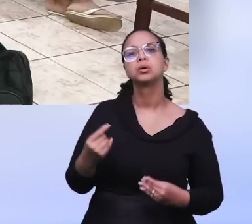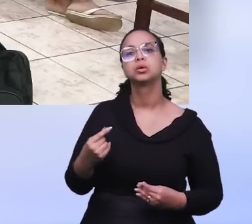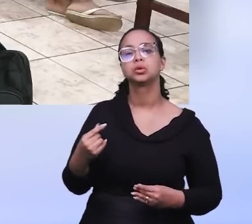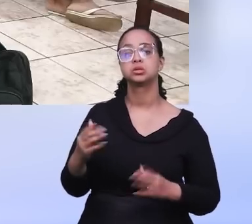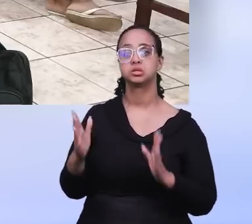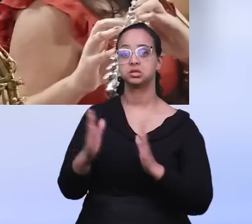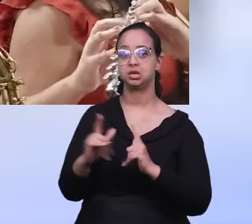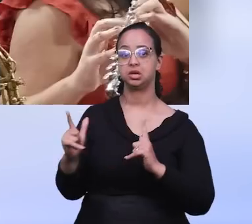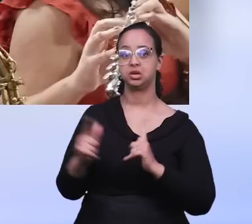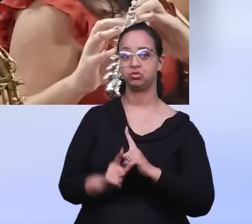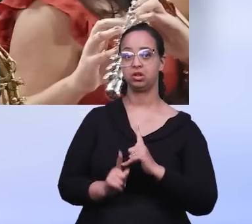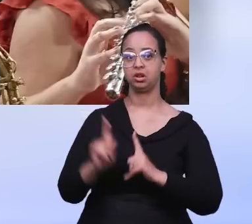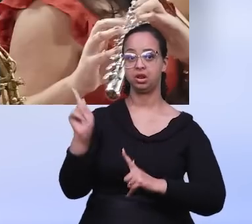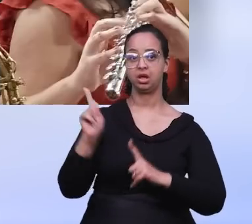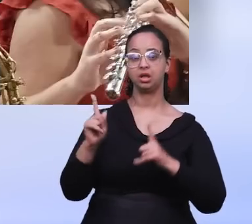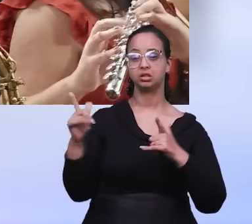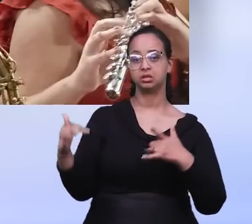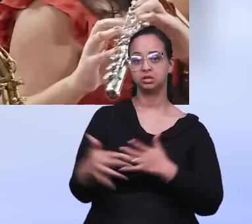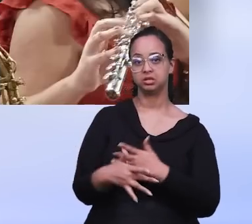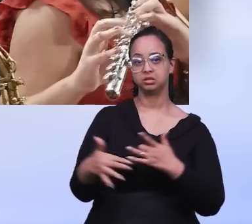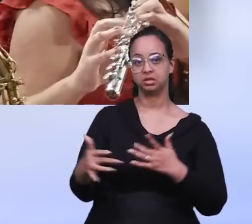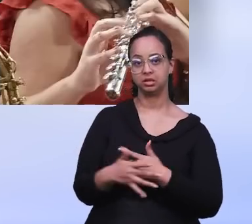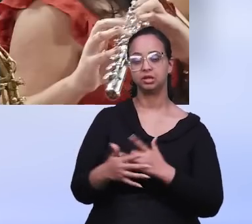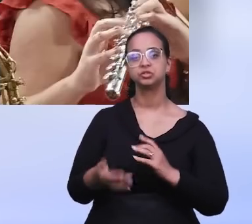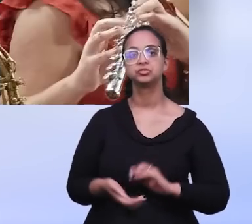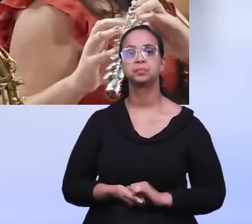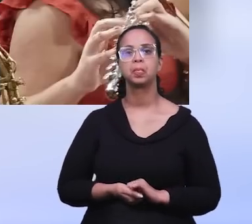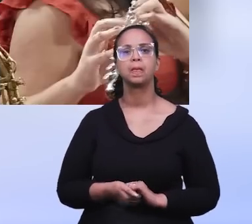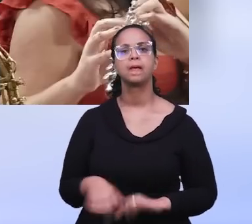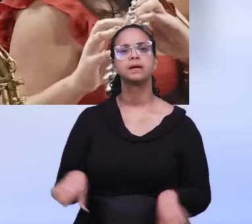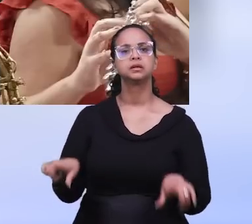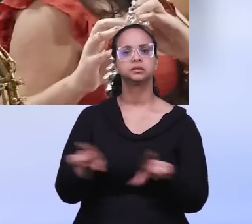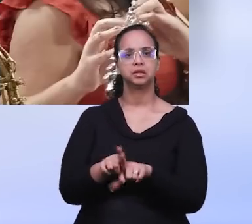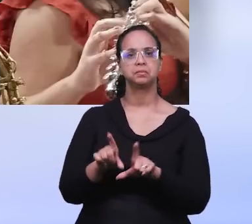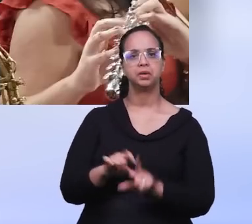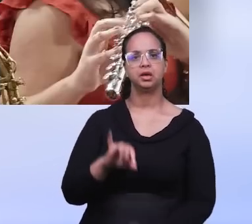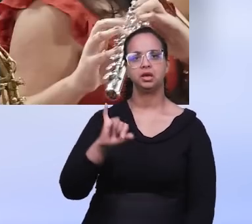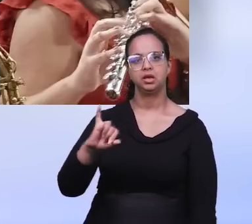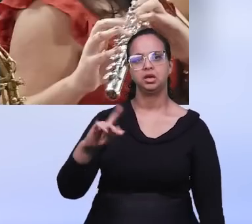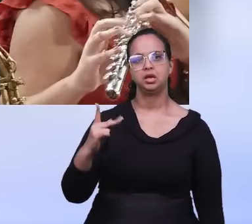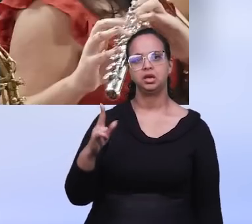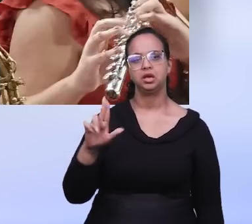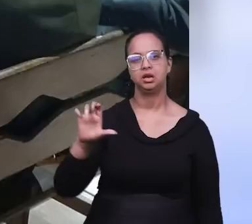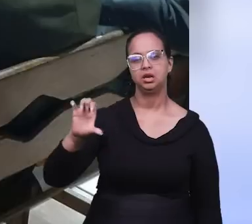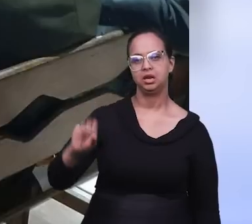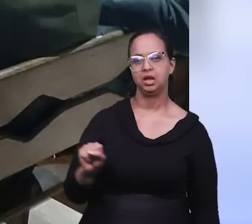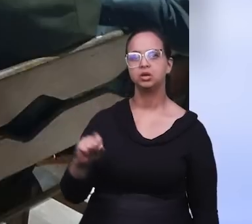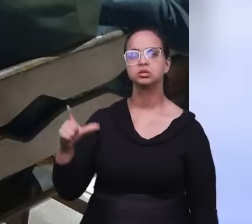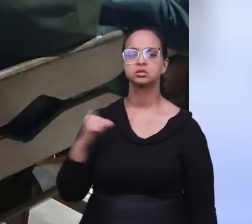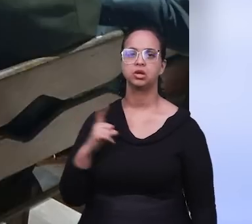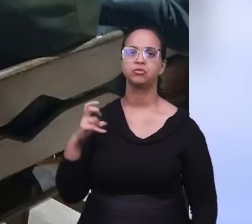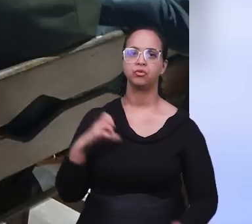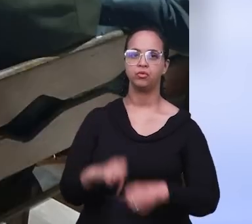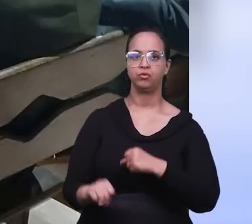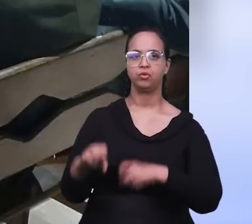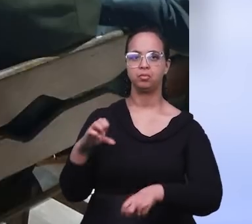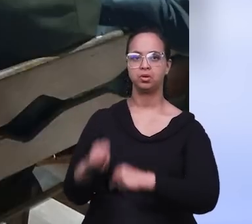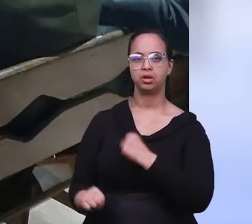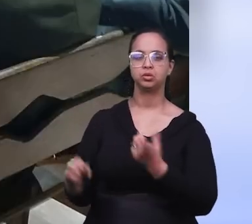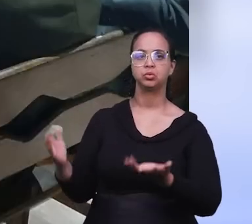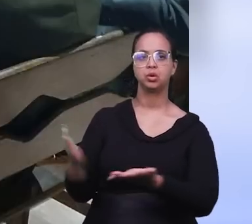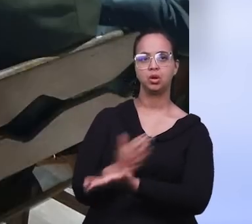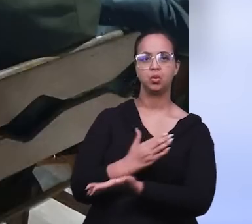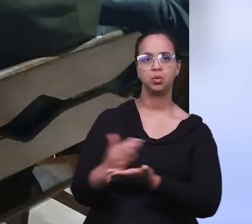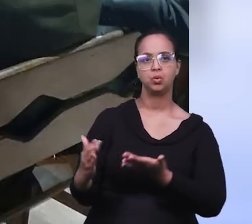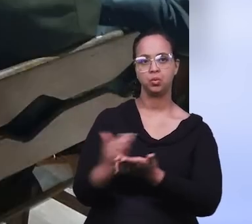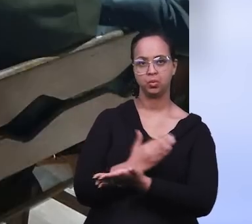pelas nossas igrejas lá da cidade. Ainda em Leos houve um culto de glorificação ao Senhor pela formatura de alguns